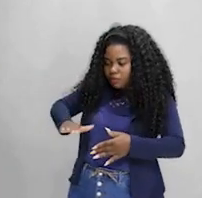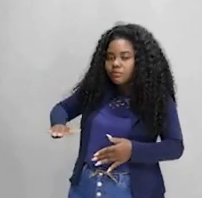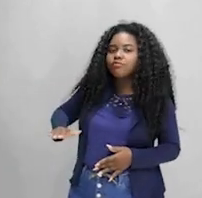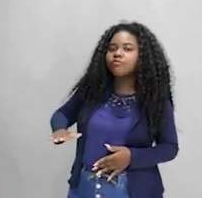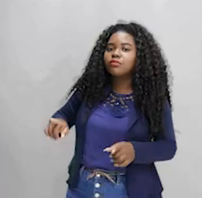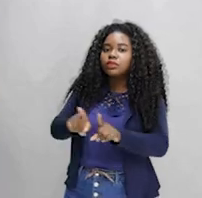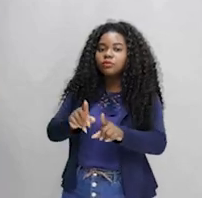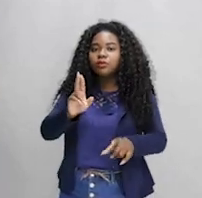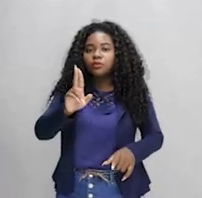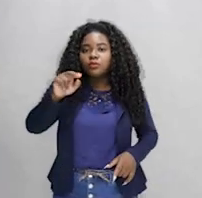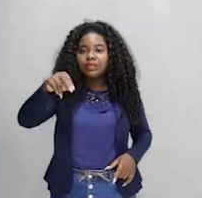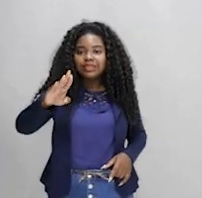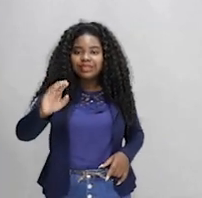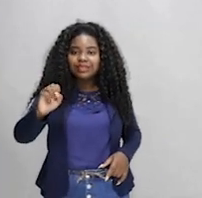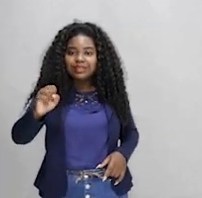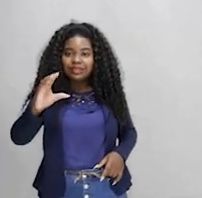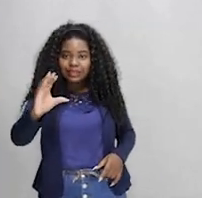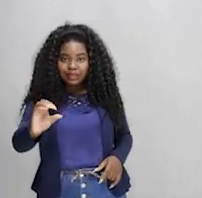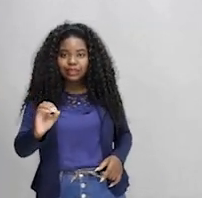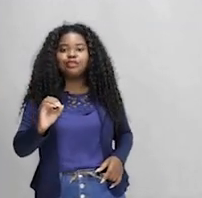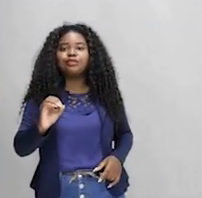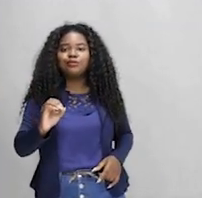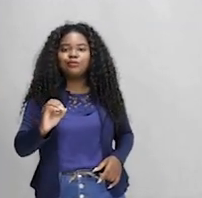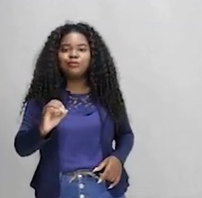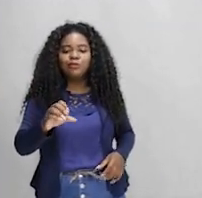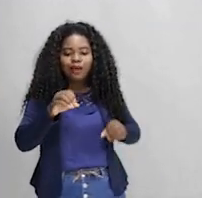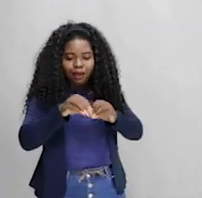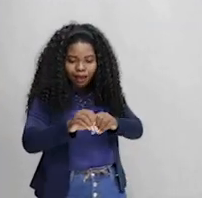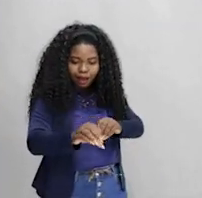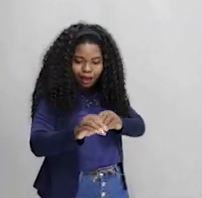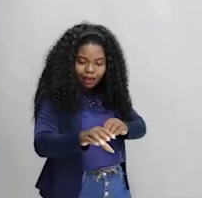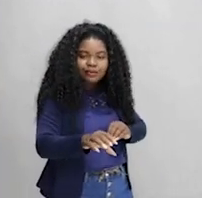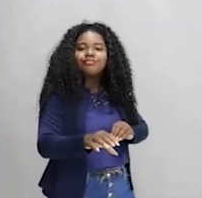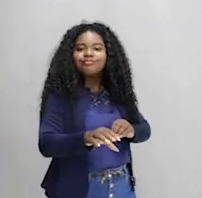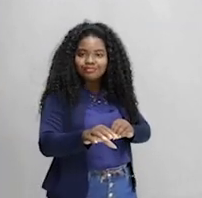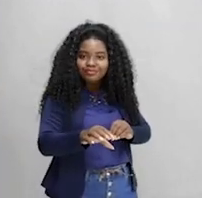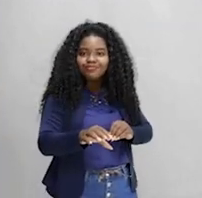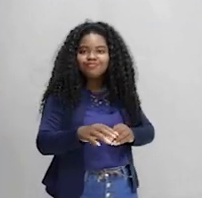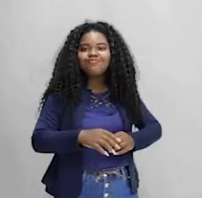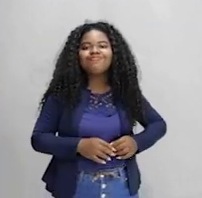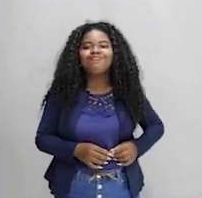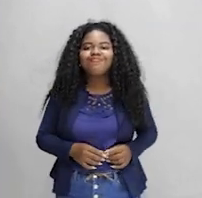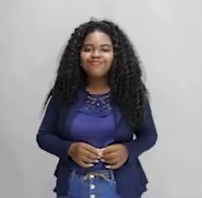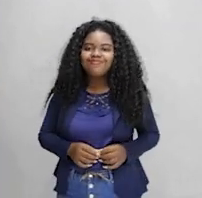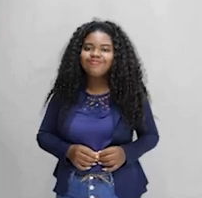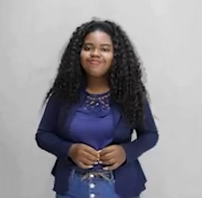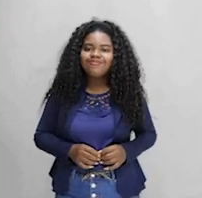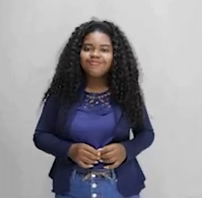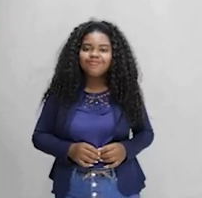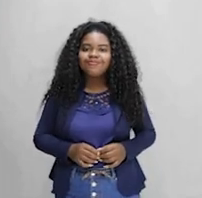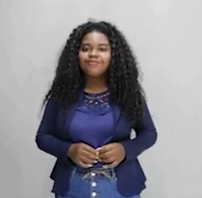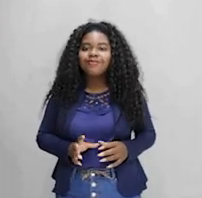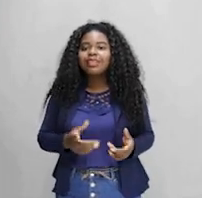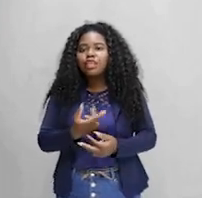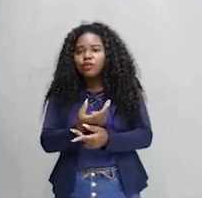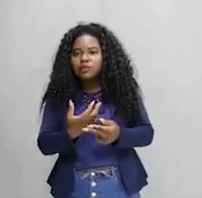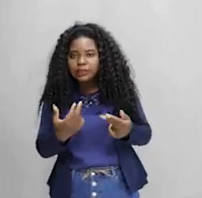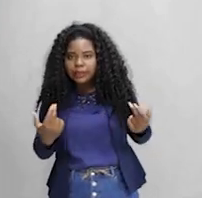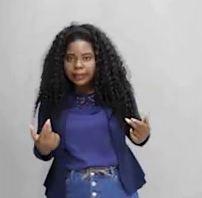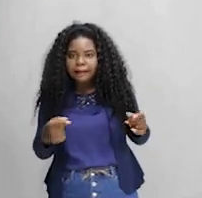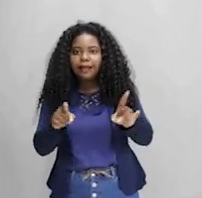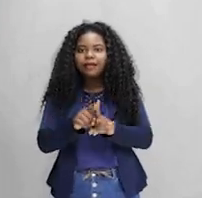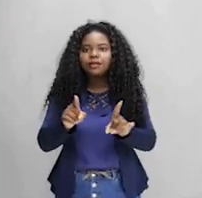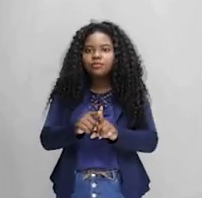trata, por exemplo, da educação? É um braço, por exemplo, da ONU. Então, são variadas.